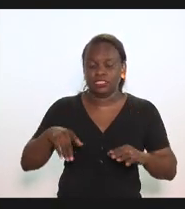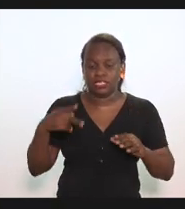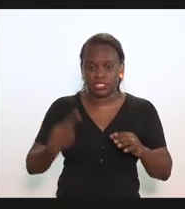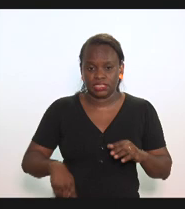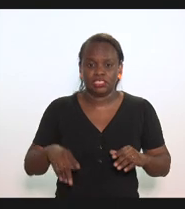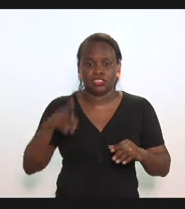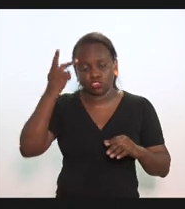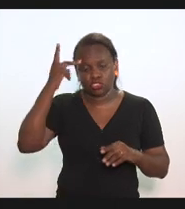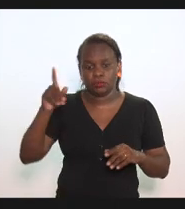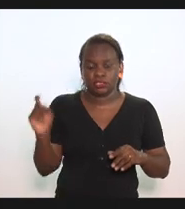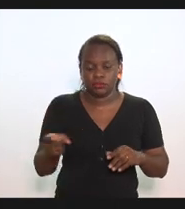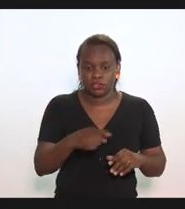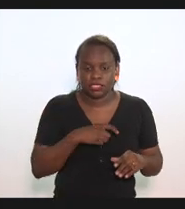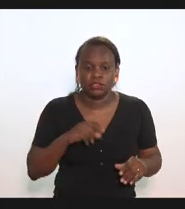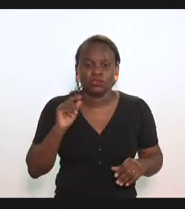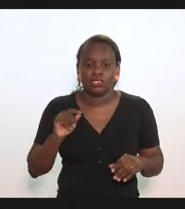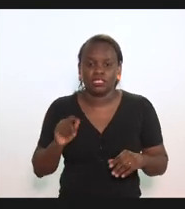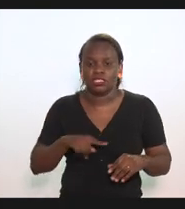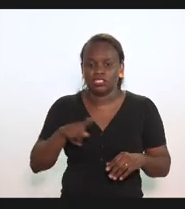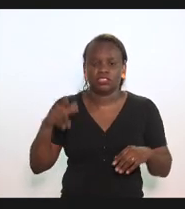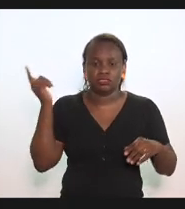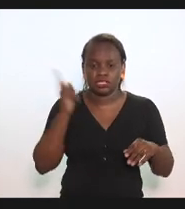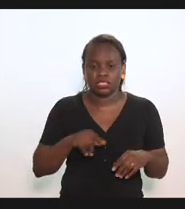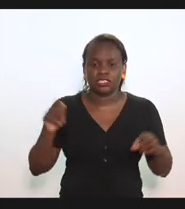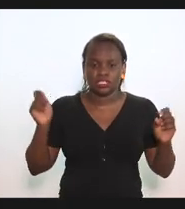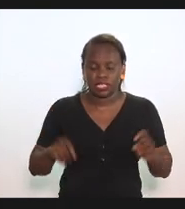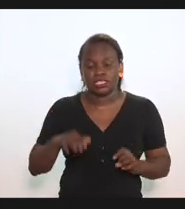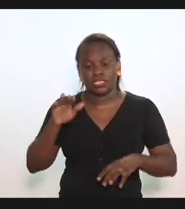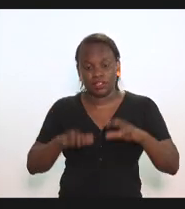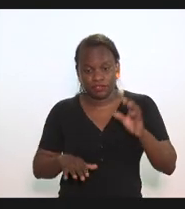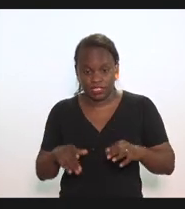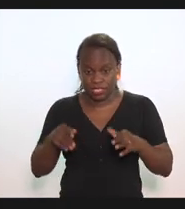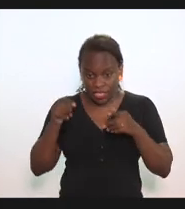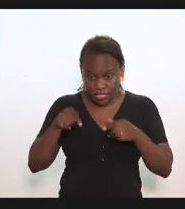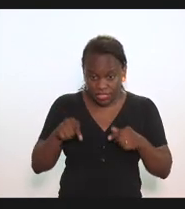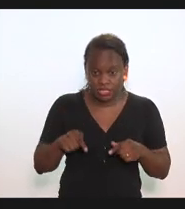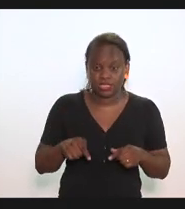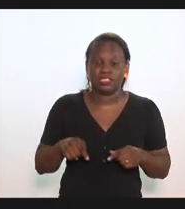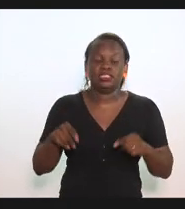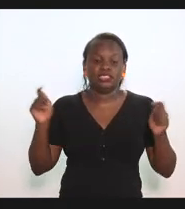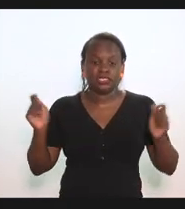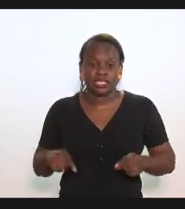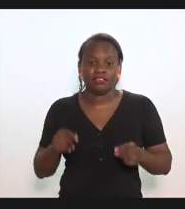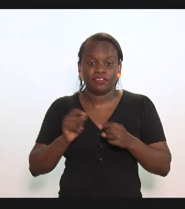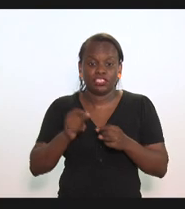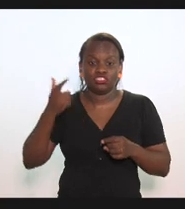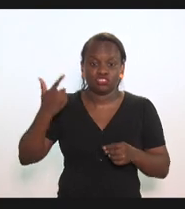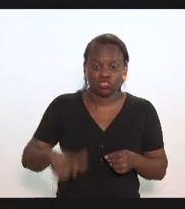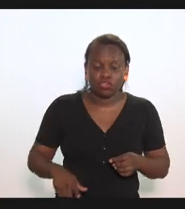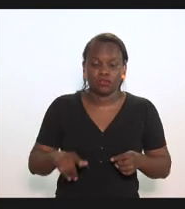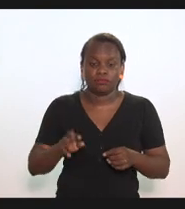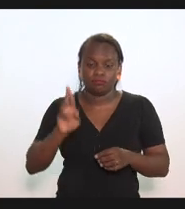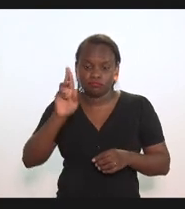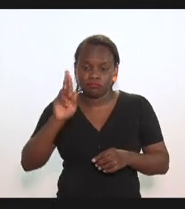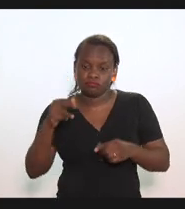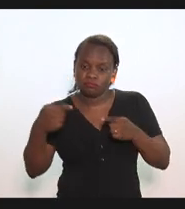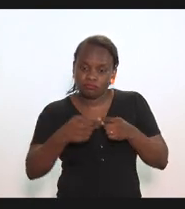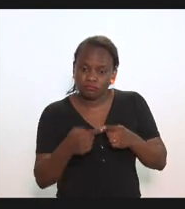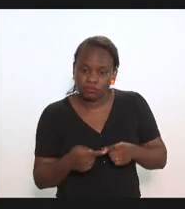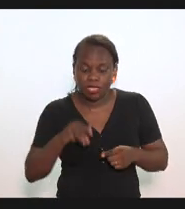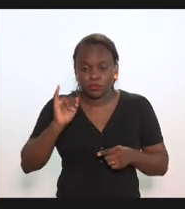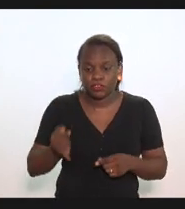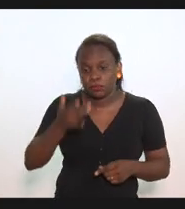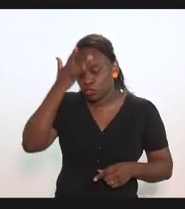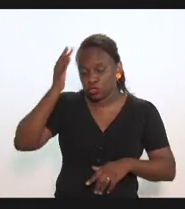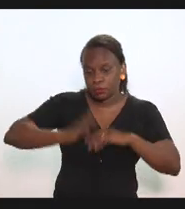sobre tributação é que nós possamos talvez por esse canal aqui criar novamente uma interlocução aproveitando os técnicos da